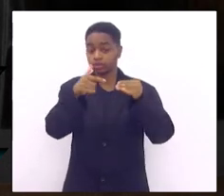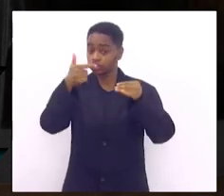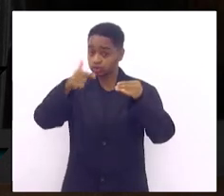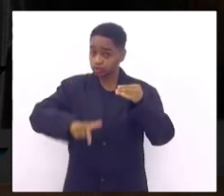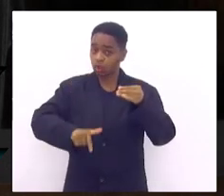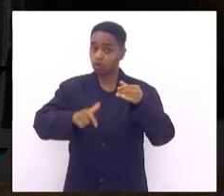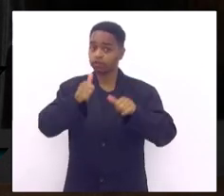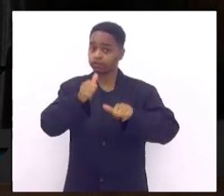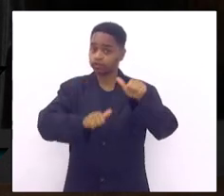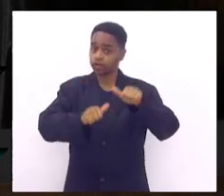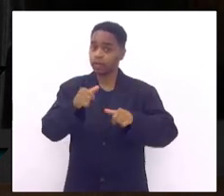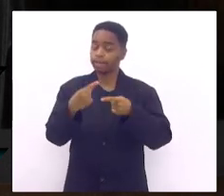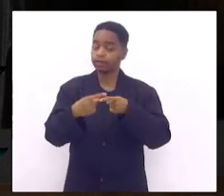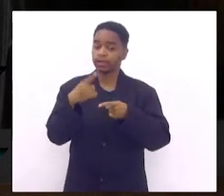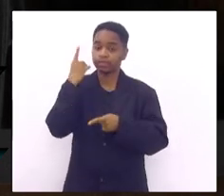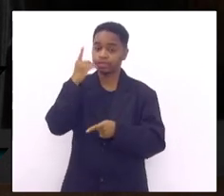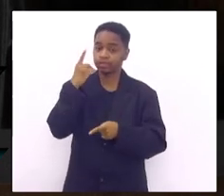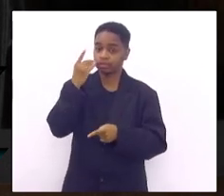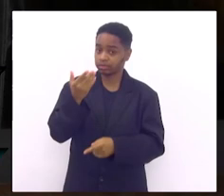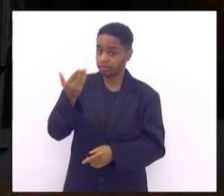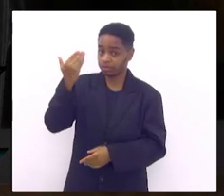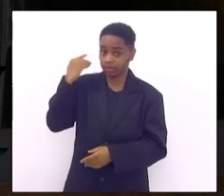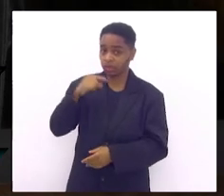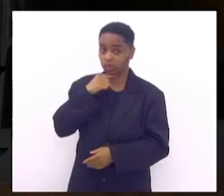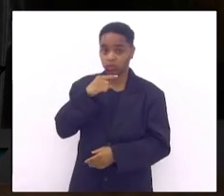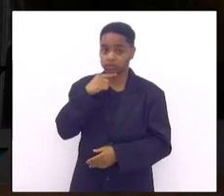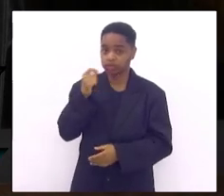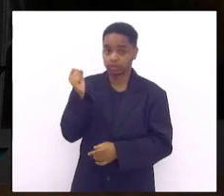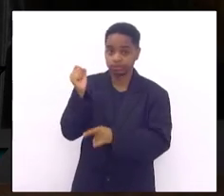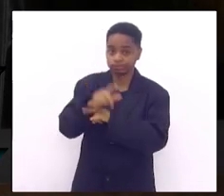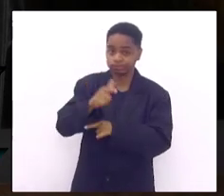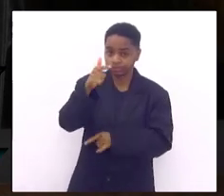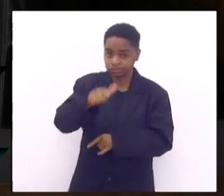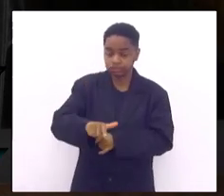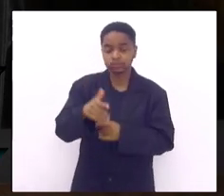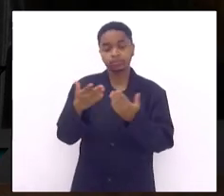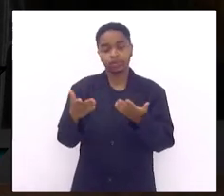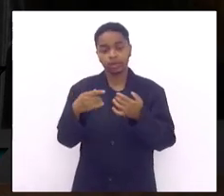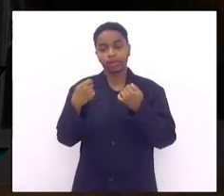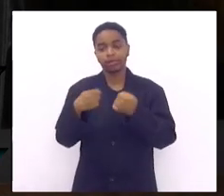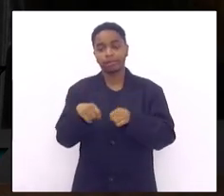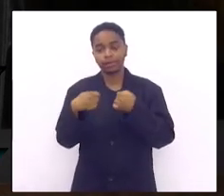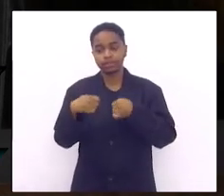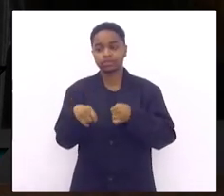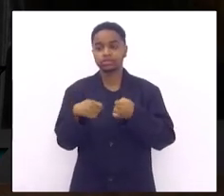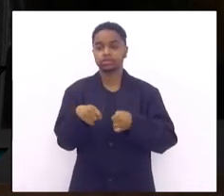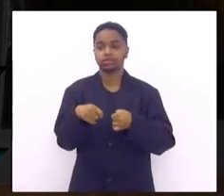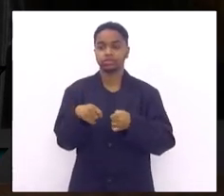porque o deputado anterior não foi reeleito então nós queremos passar